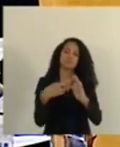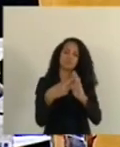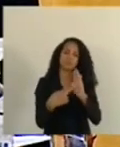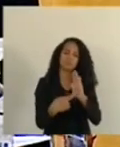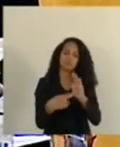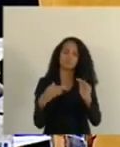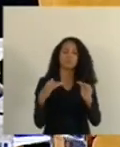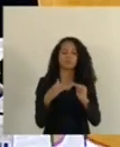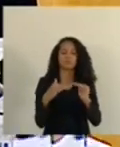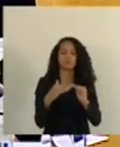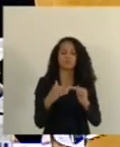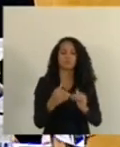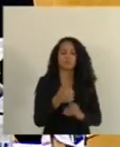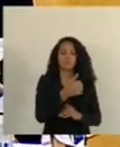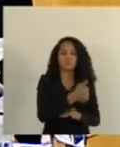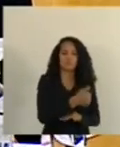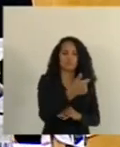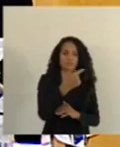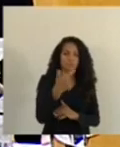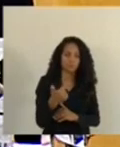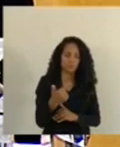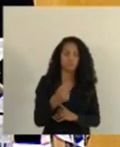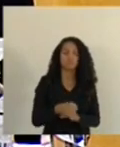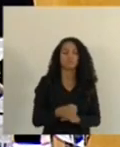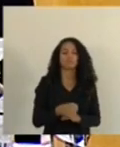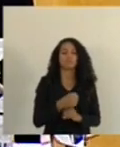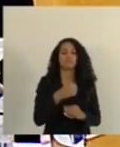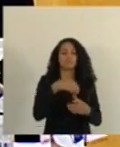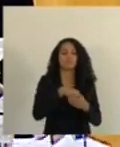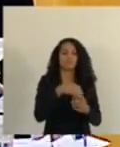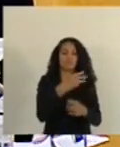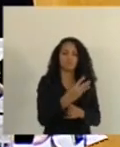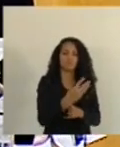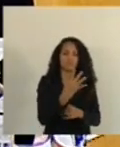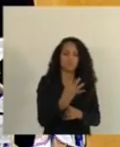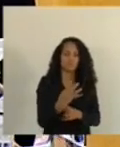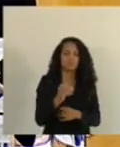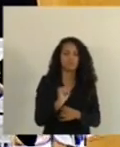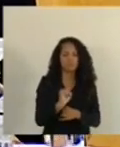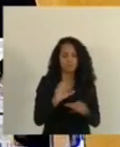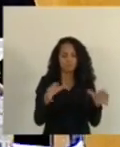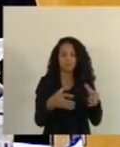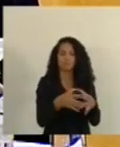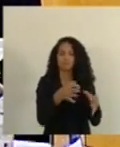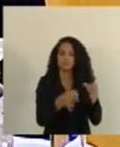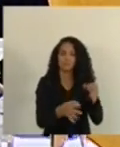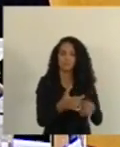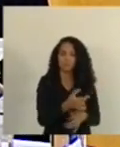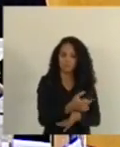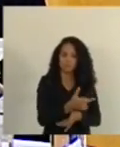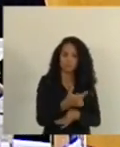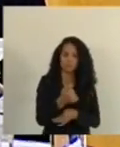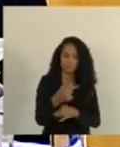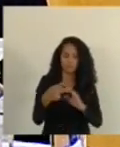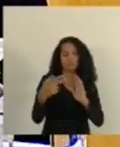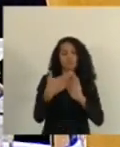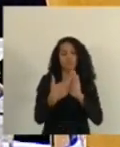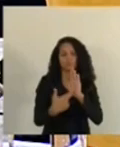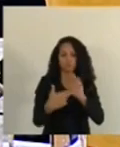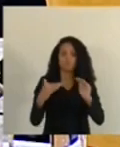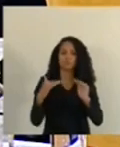Vigésimo primeiro item da pauta, Parecer 348, 2021, da Comissão de Justiça, tramite-se também na forma regimental.